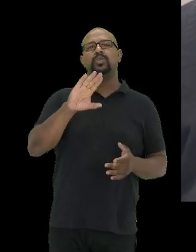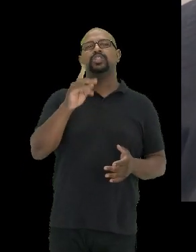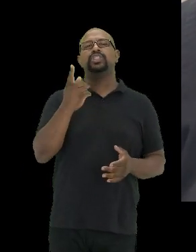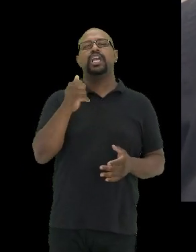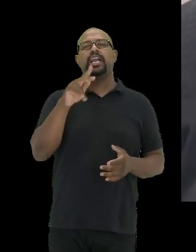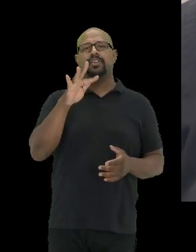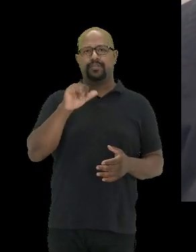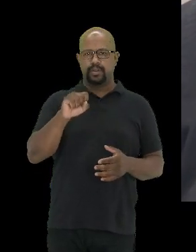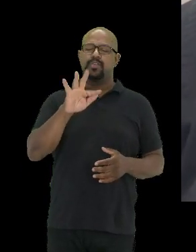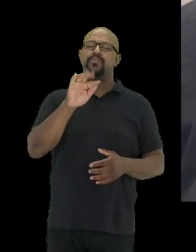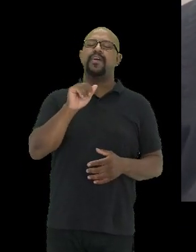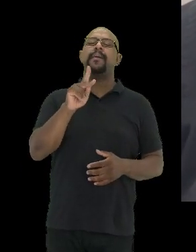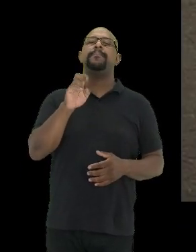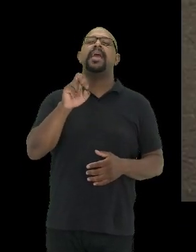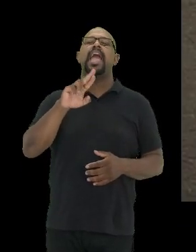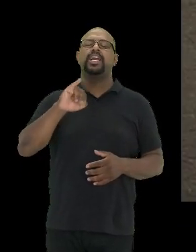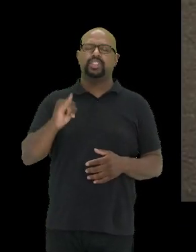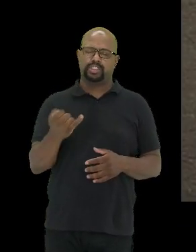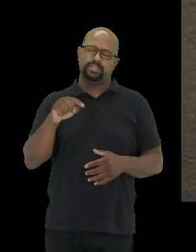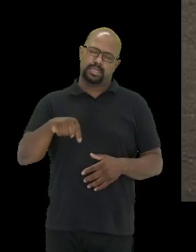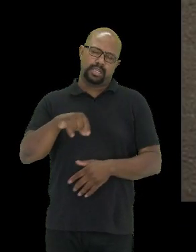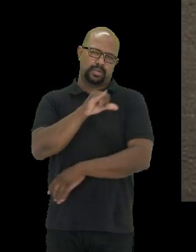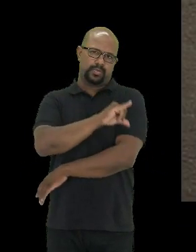Faperg, do estado do Rio de Janeiro.